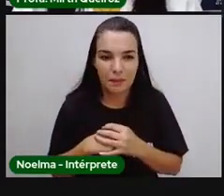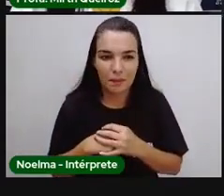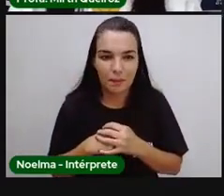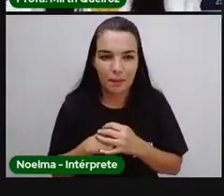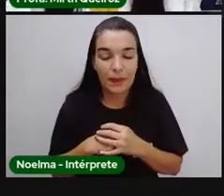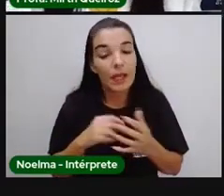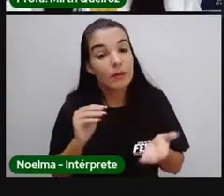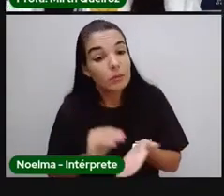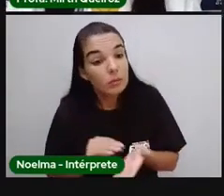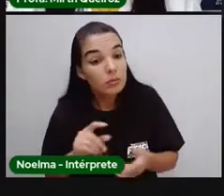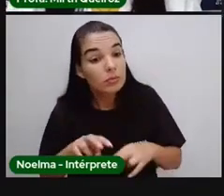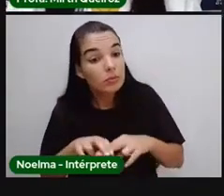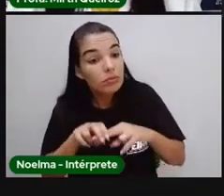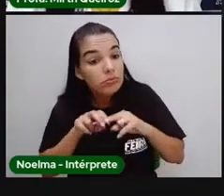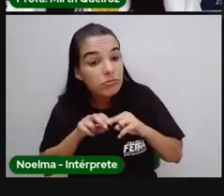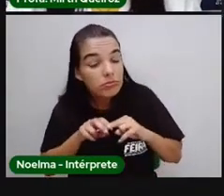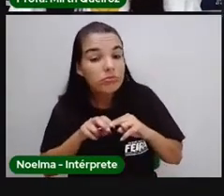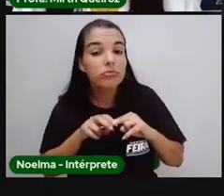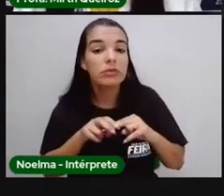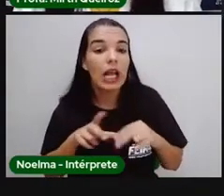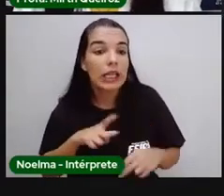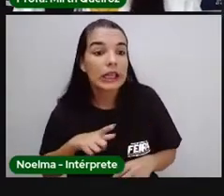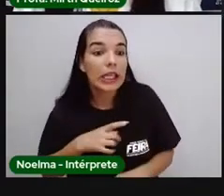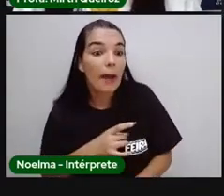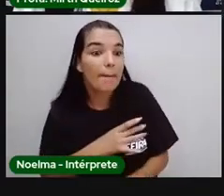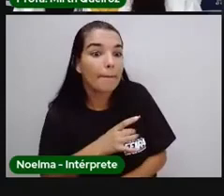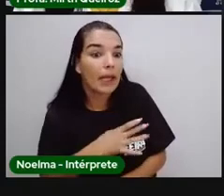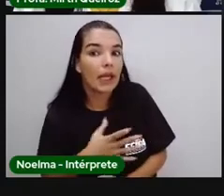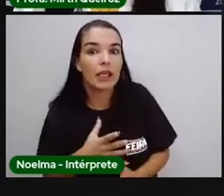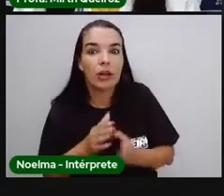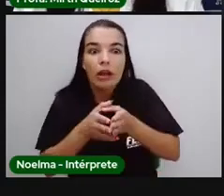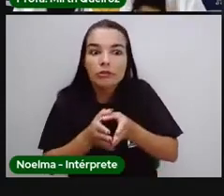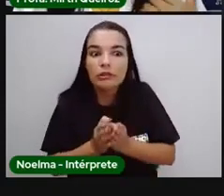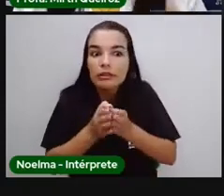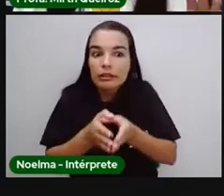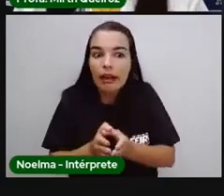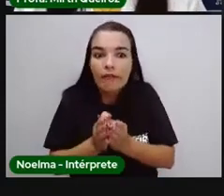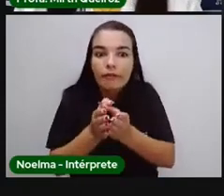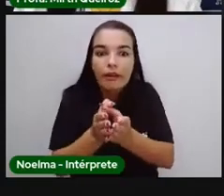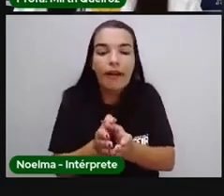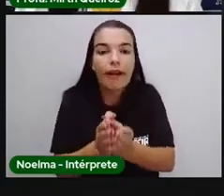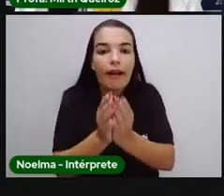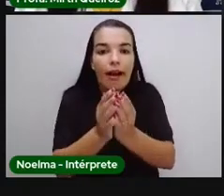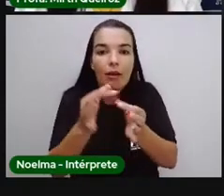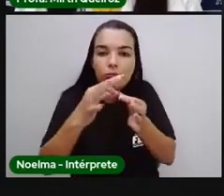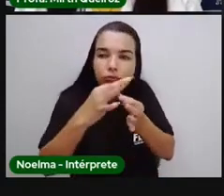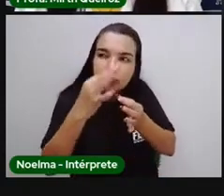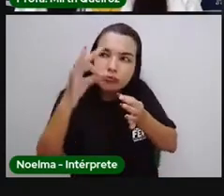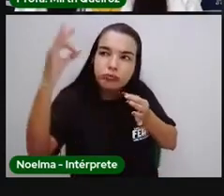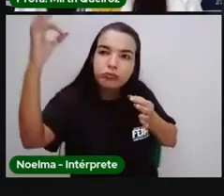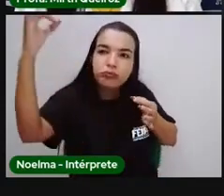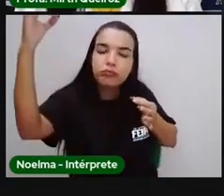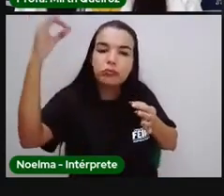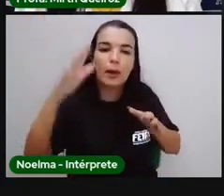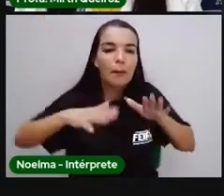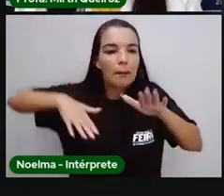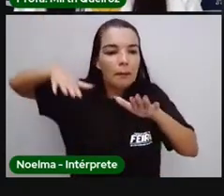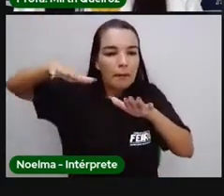E por isso, eles tinham medo, né? De se aventurarem pelos mares.